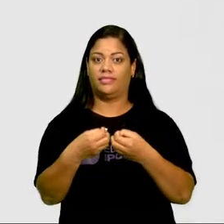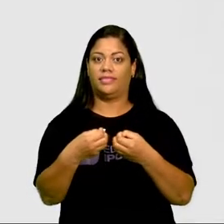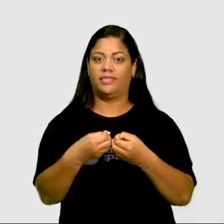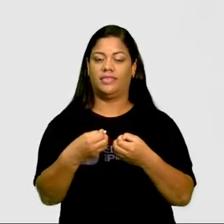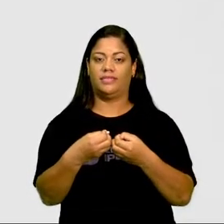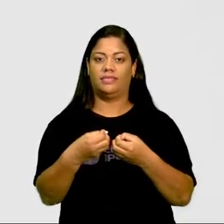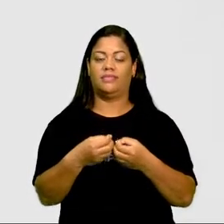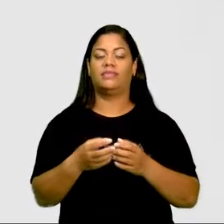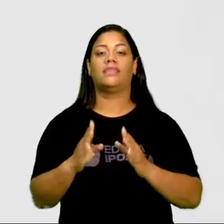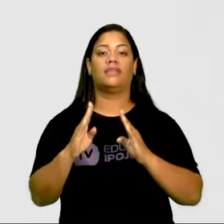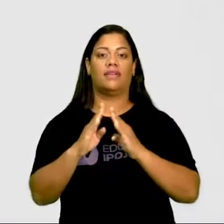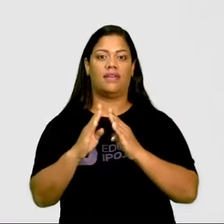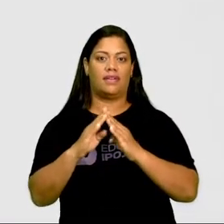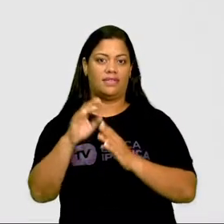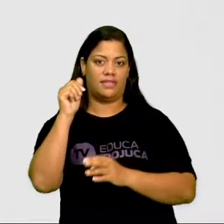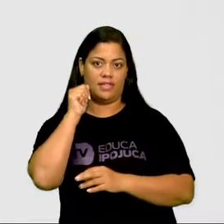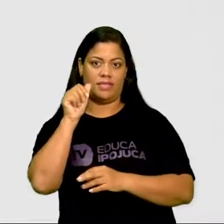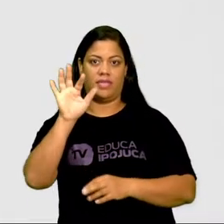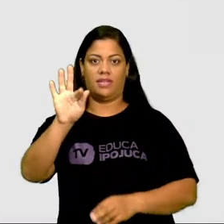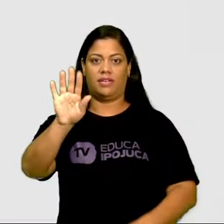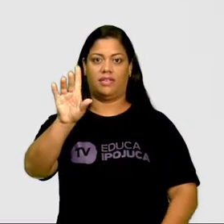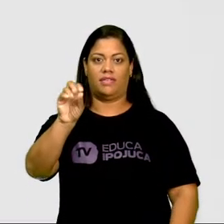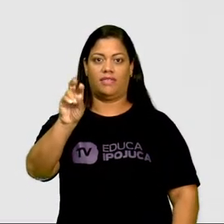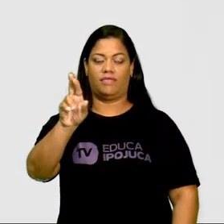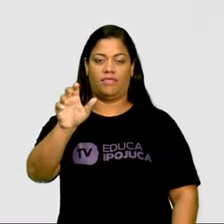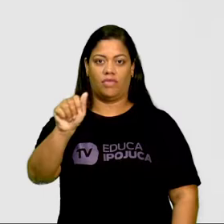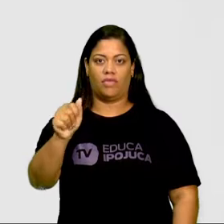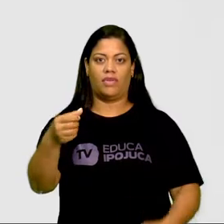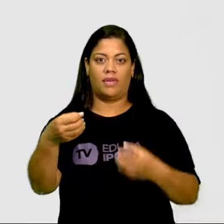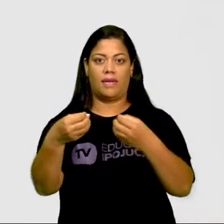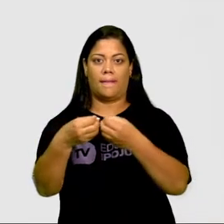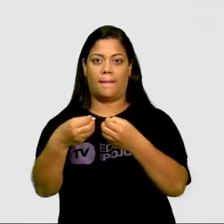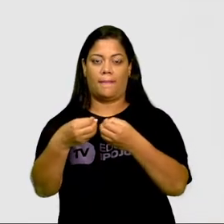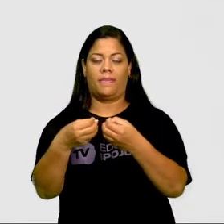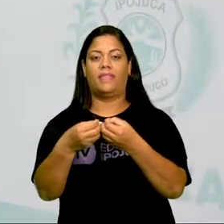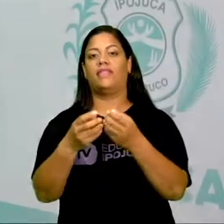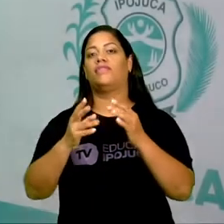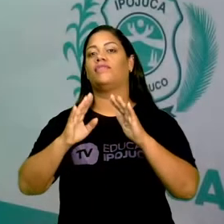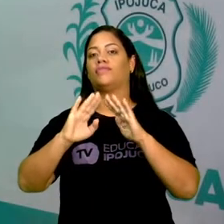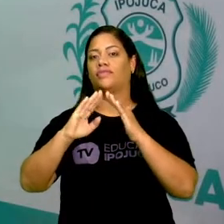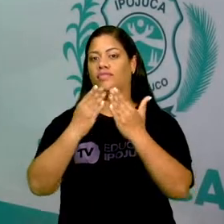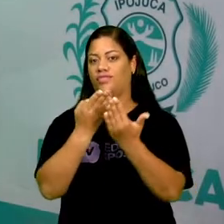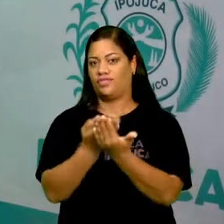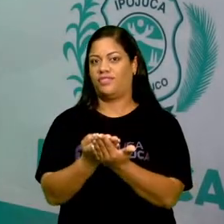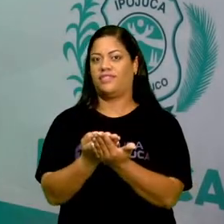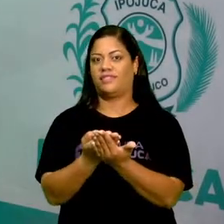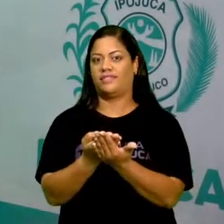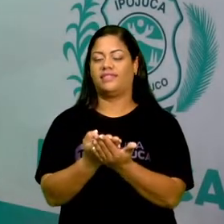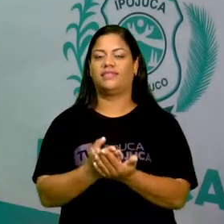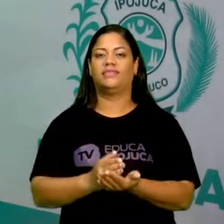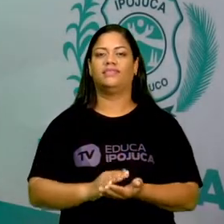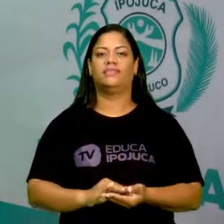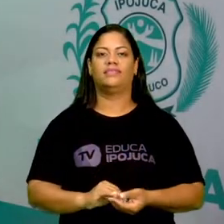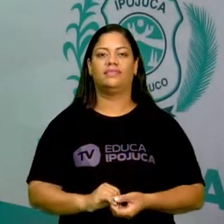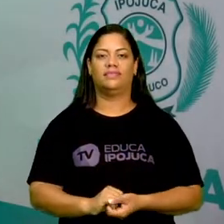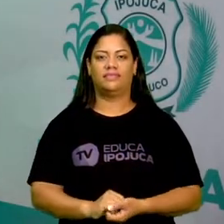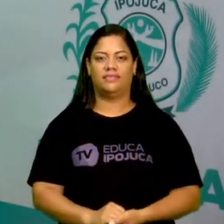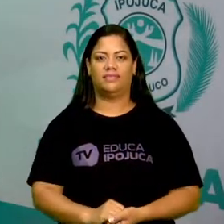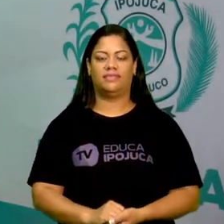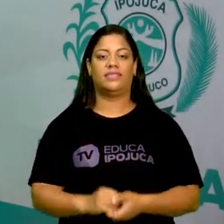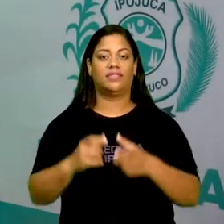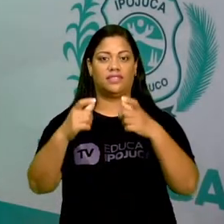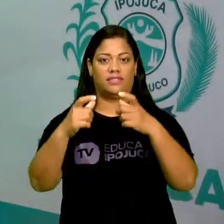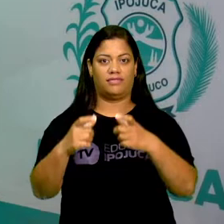a casa de Flora se localiza do lado esquerdo da escola. Então, isso aí